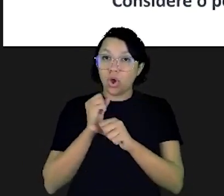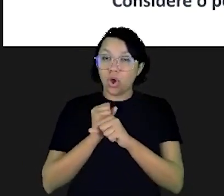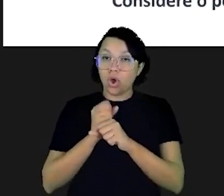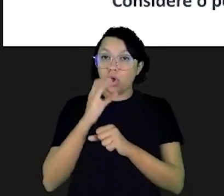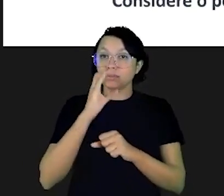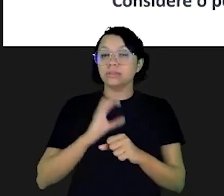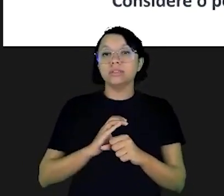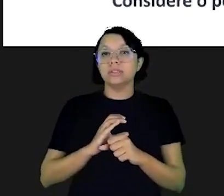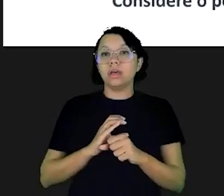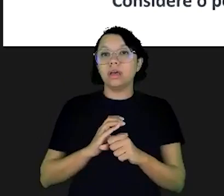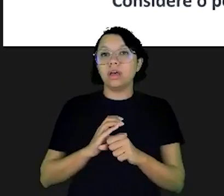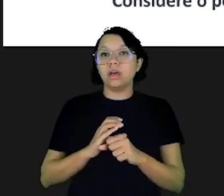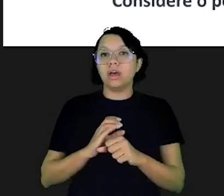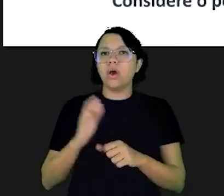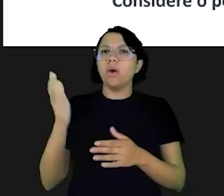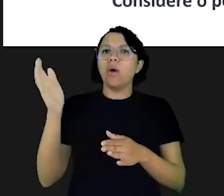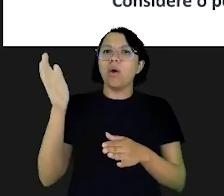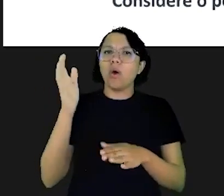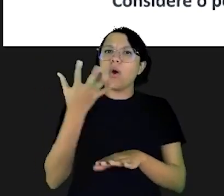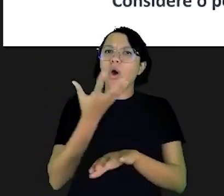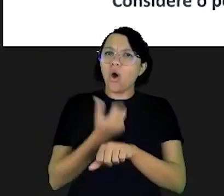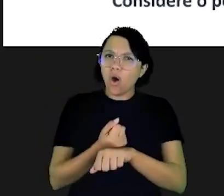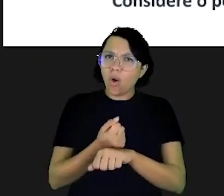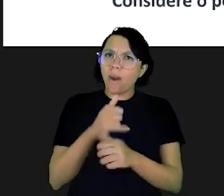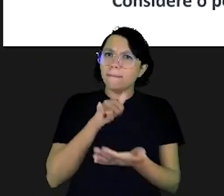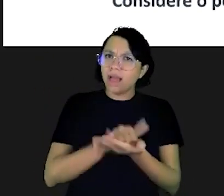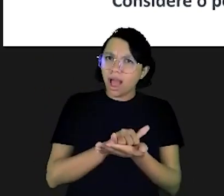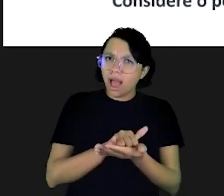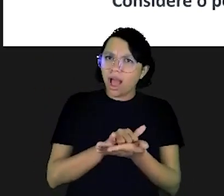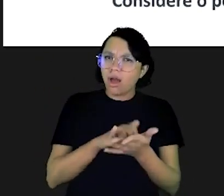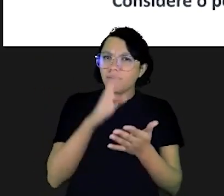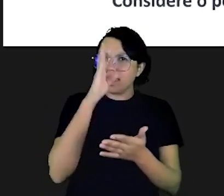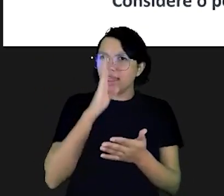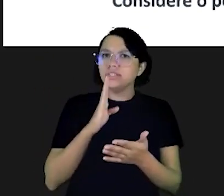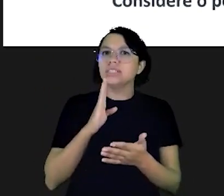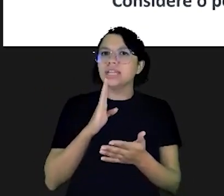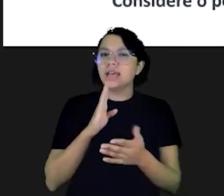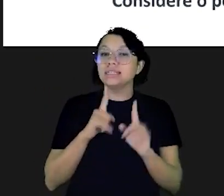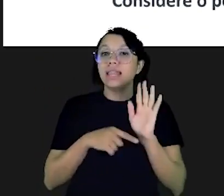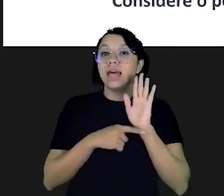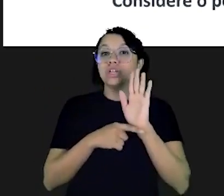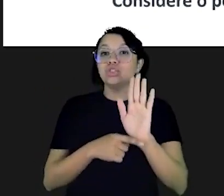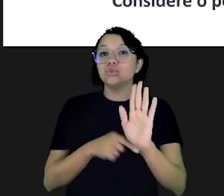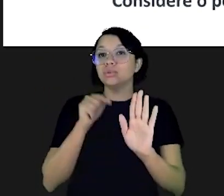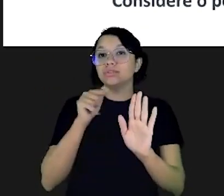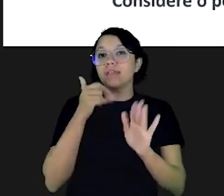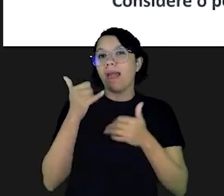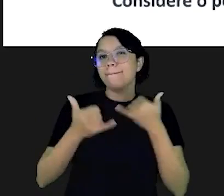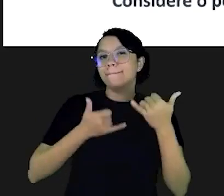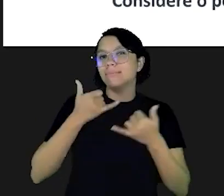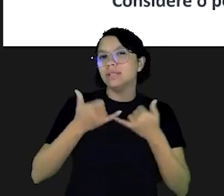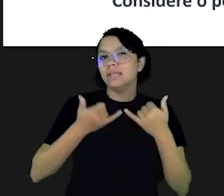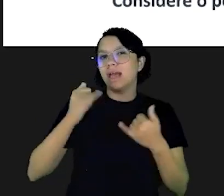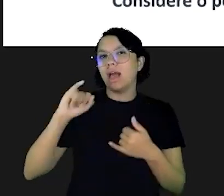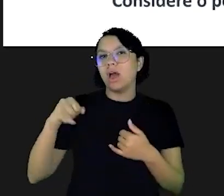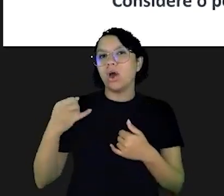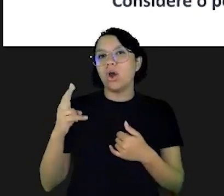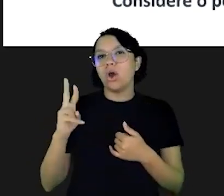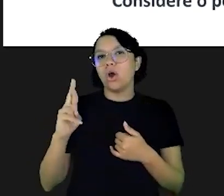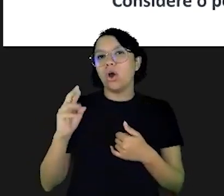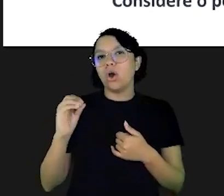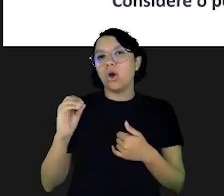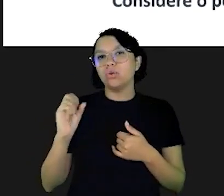Banco Central baixem a calculadora do cidadão no seu telefone no seu computador é absolutamente gratuita e ela ajuda você a